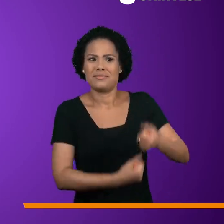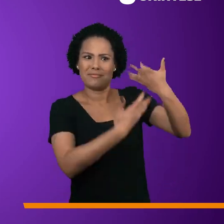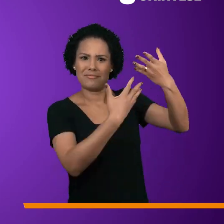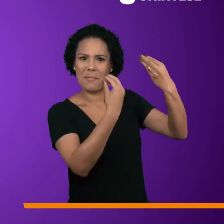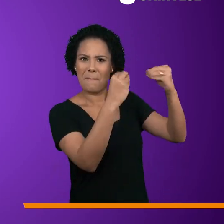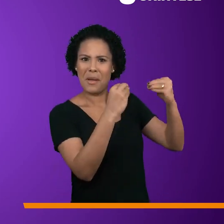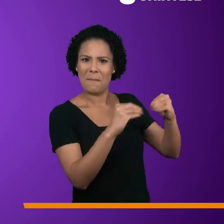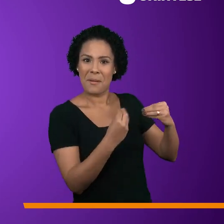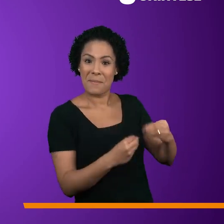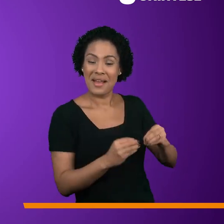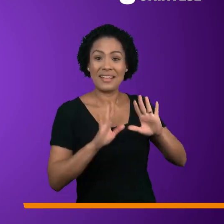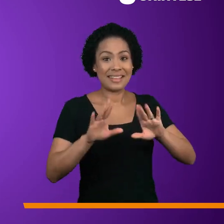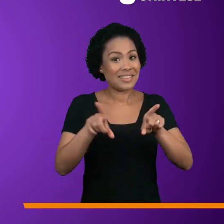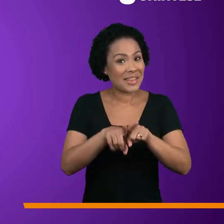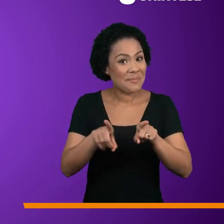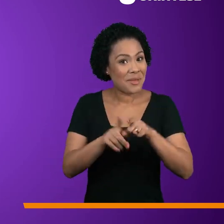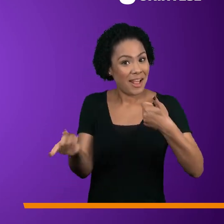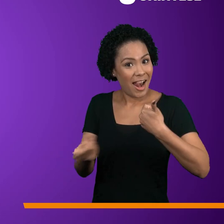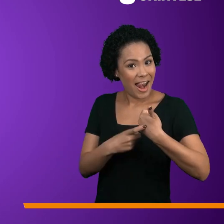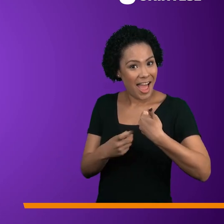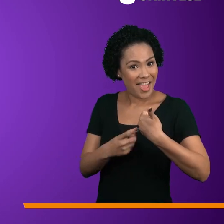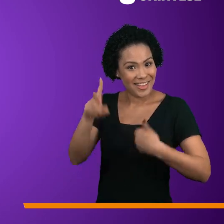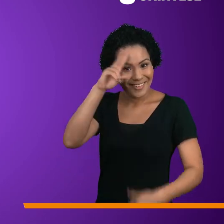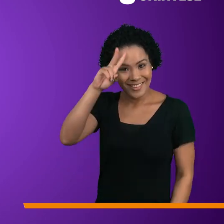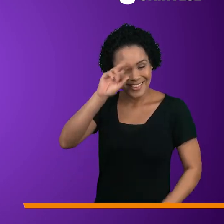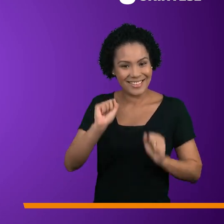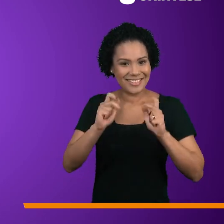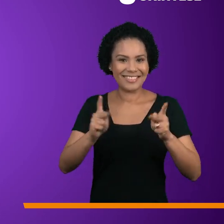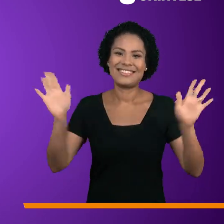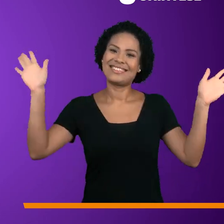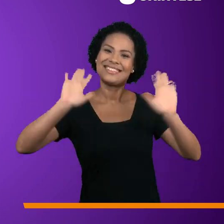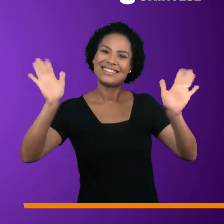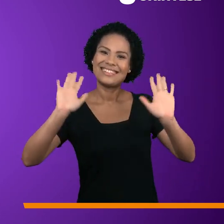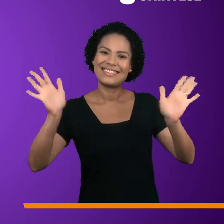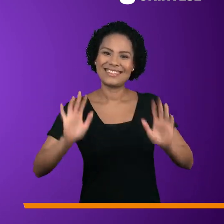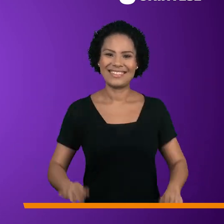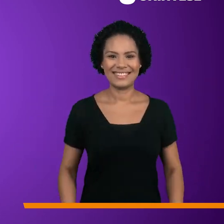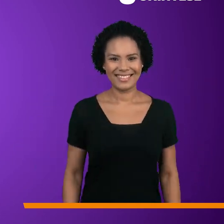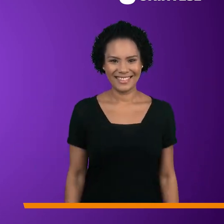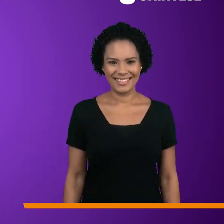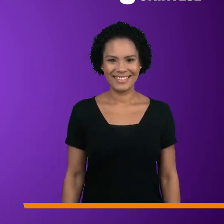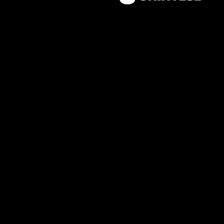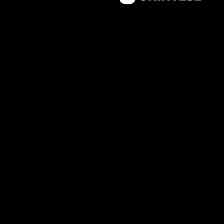o seu comentário logo abaixo sem esquecer de deixar aquele like. Até o próximo vídeo!